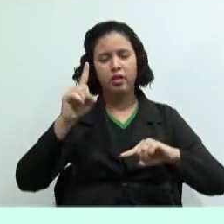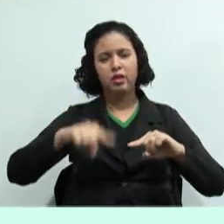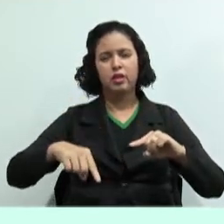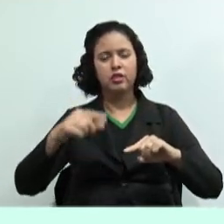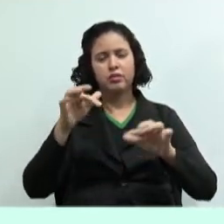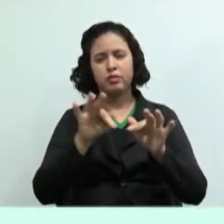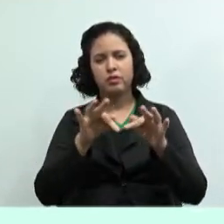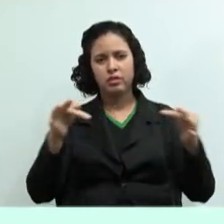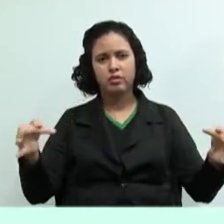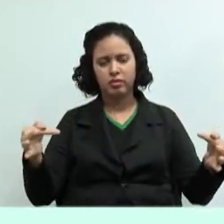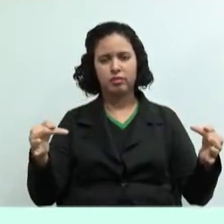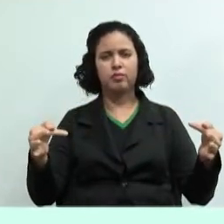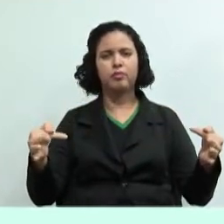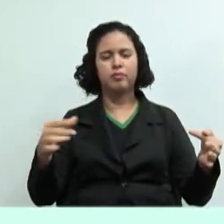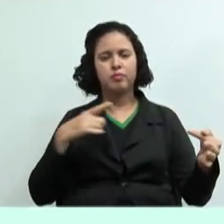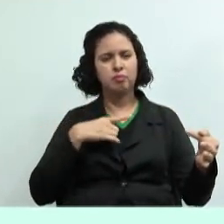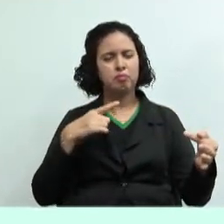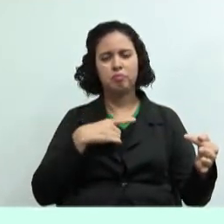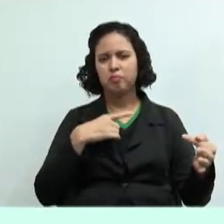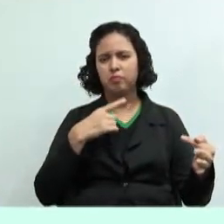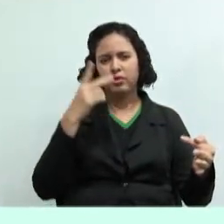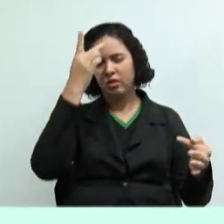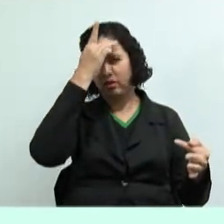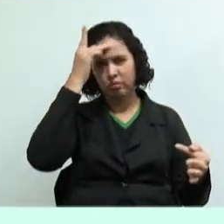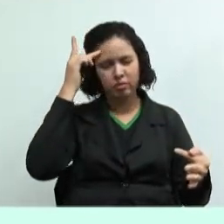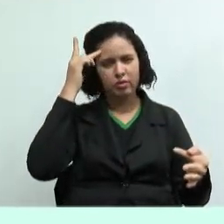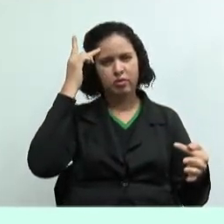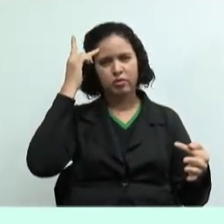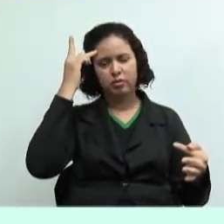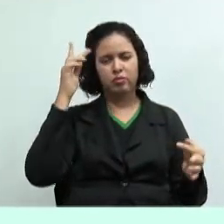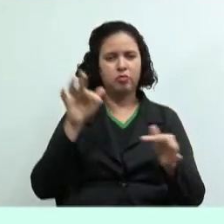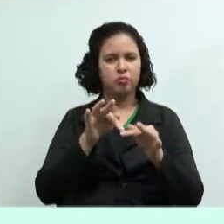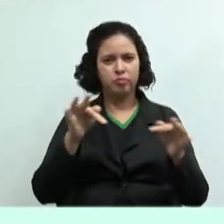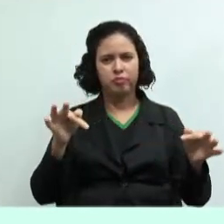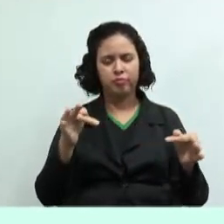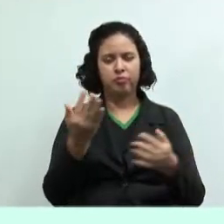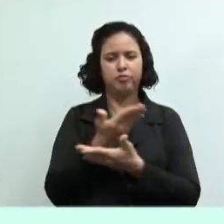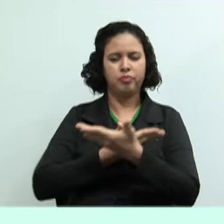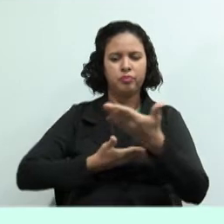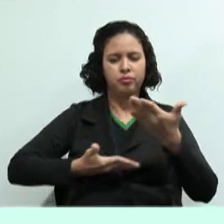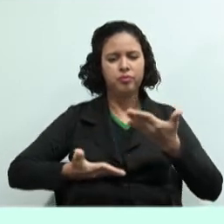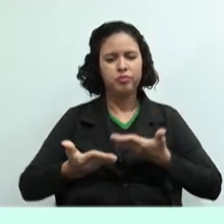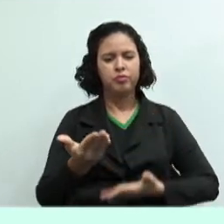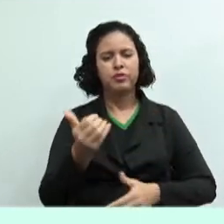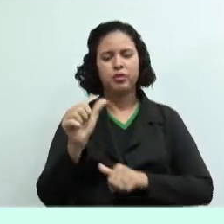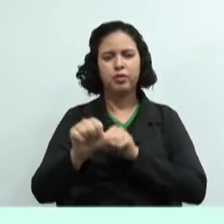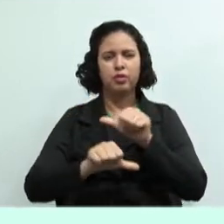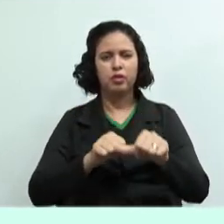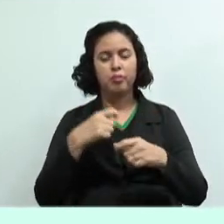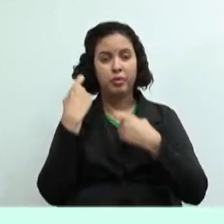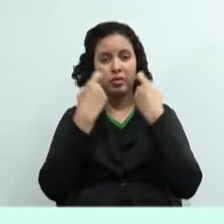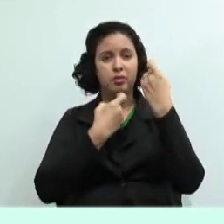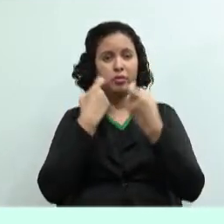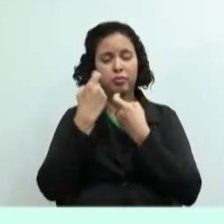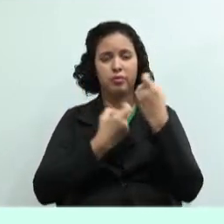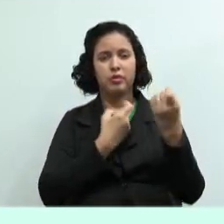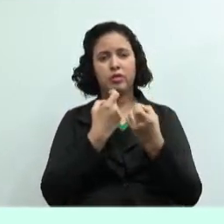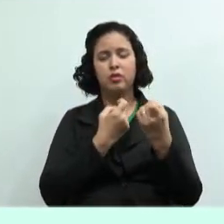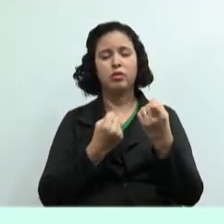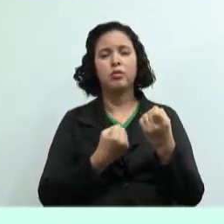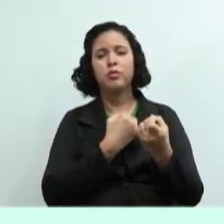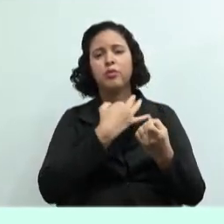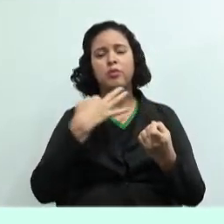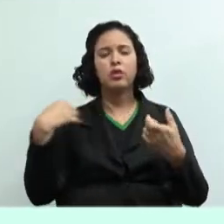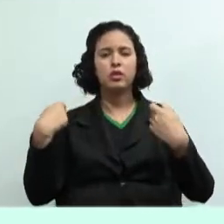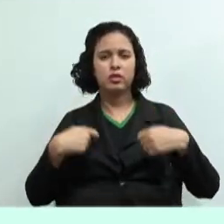e realizada entre os camponeses, artesãos e alfaiates. Não existia a preocupação em determinar os custos